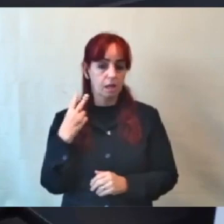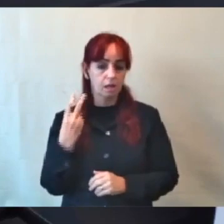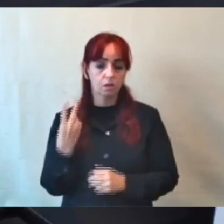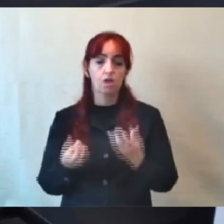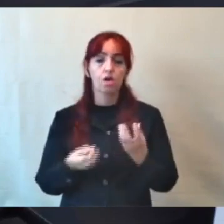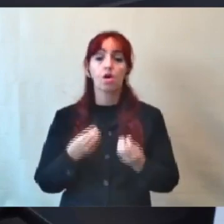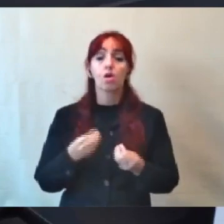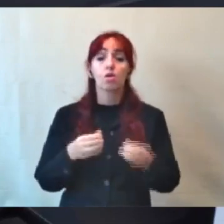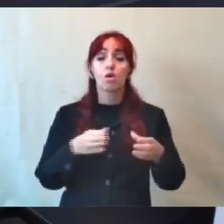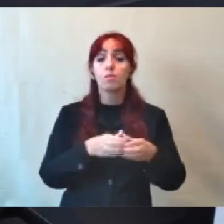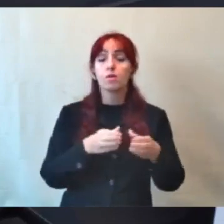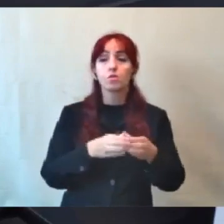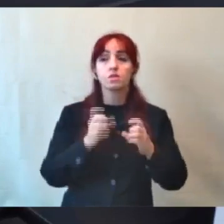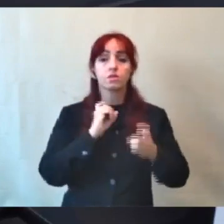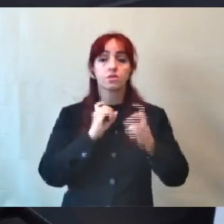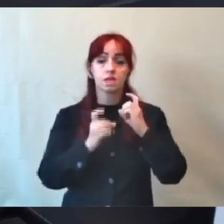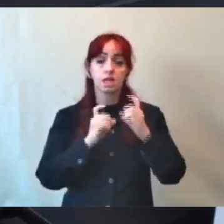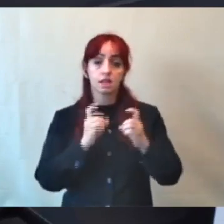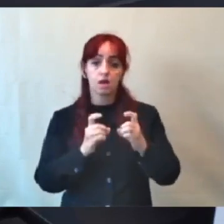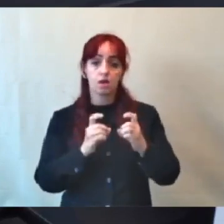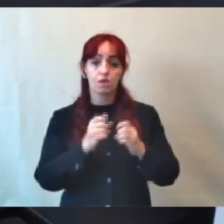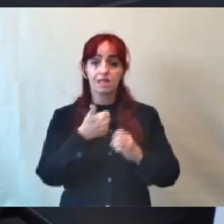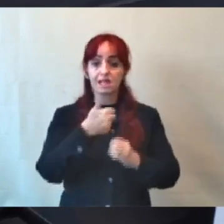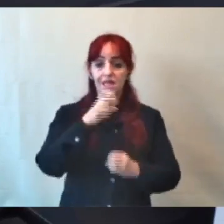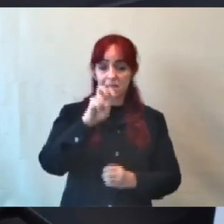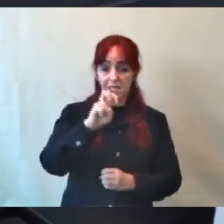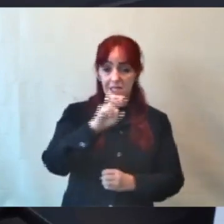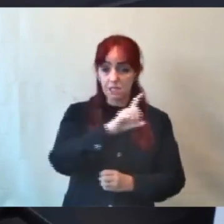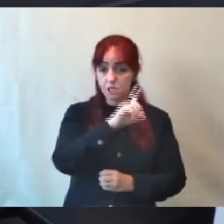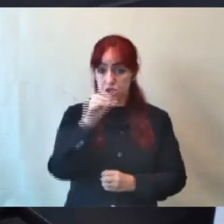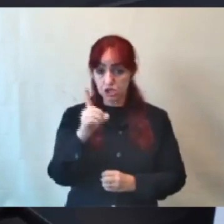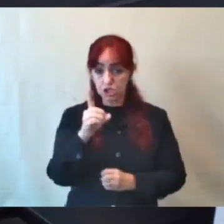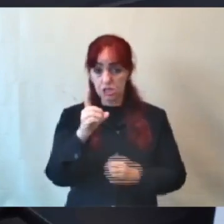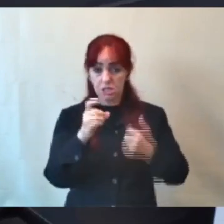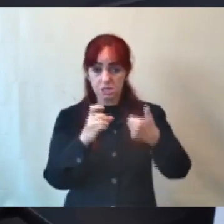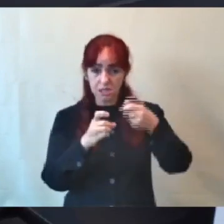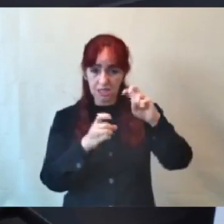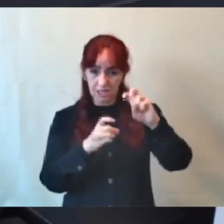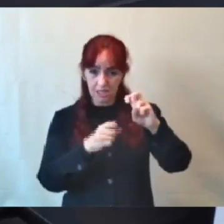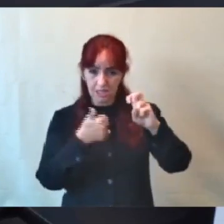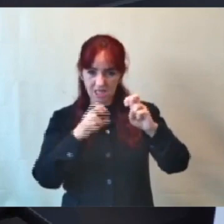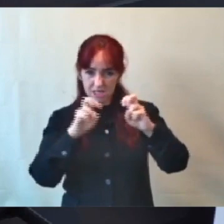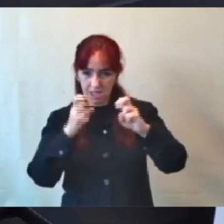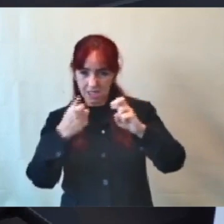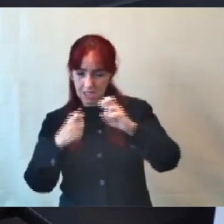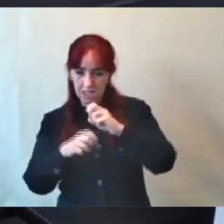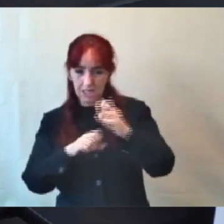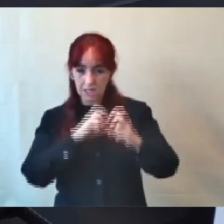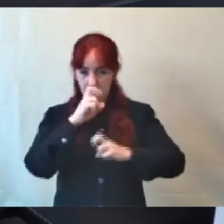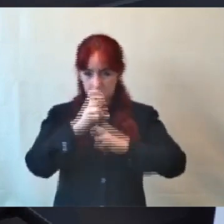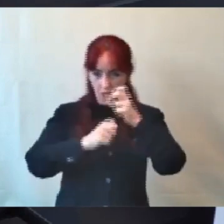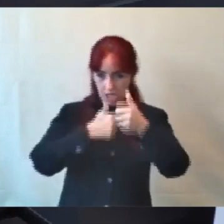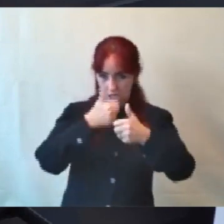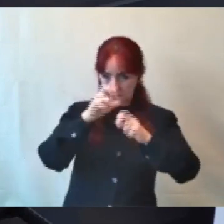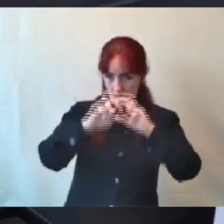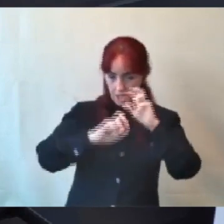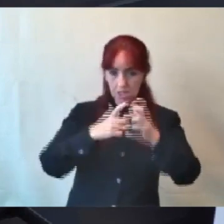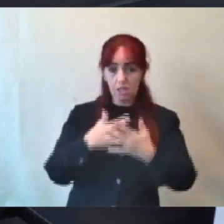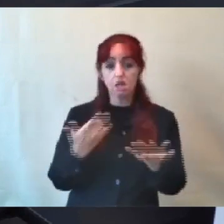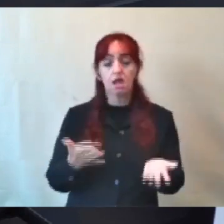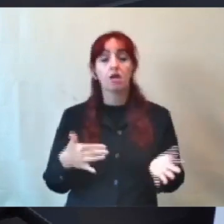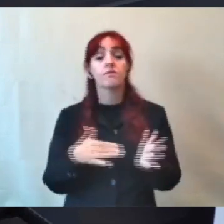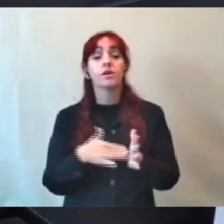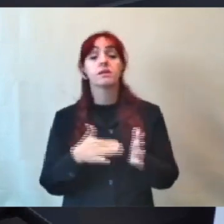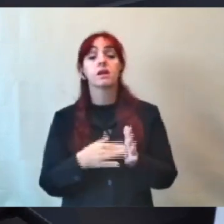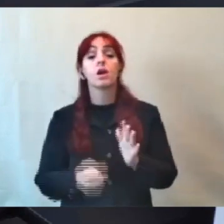reúne a cada 15 dias, se a gente fizer dois, três convites antes da convocatória, nós vamos estar no meio de abril e